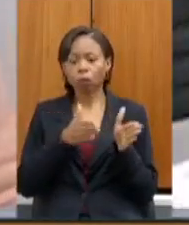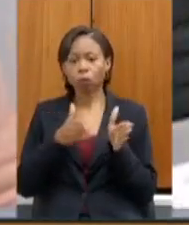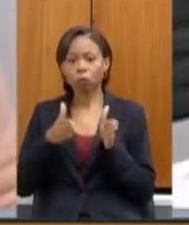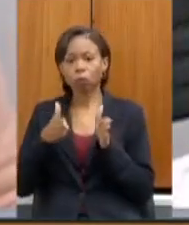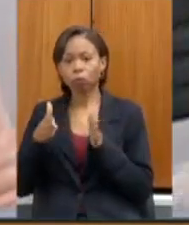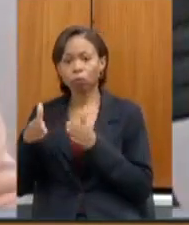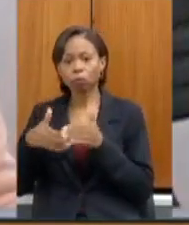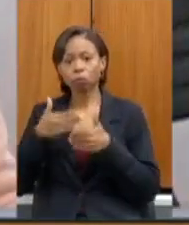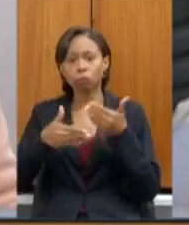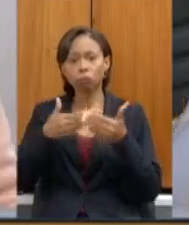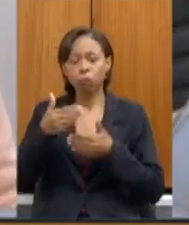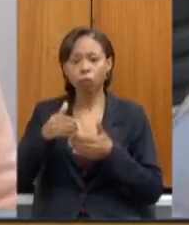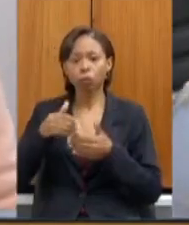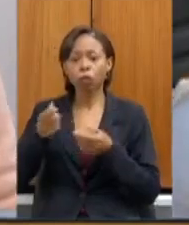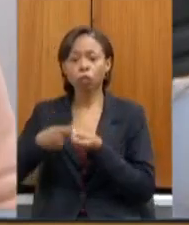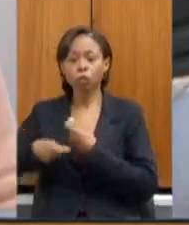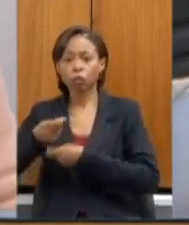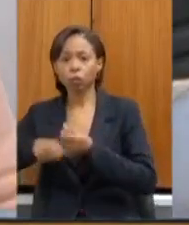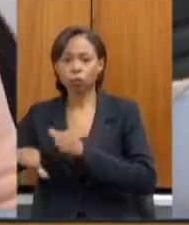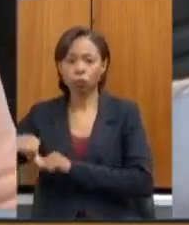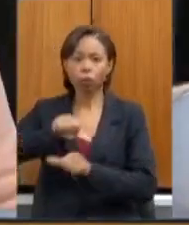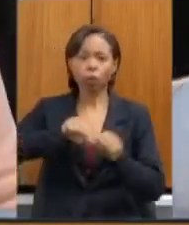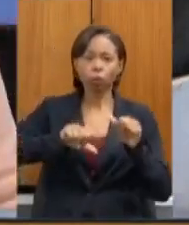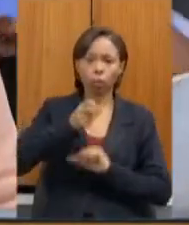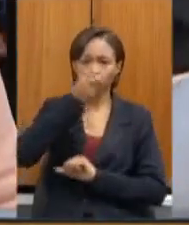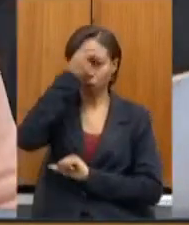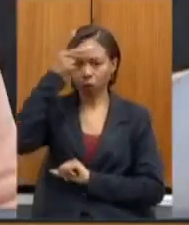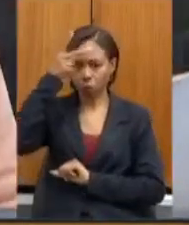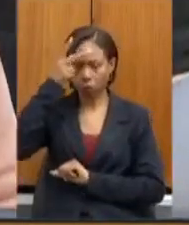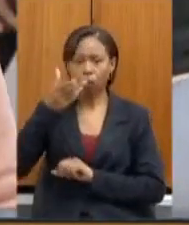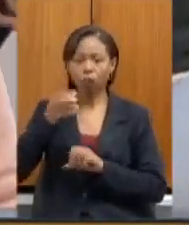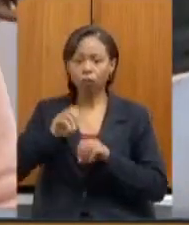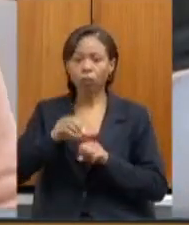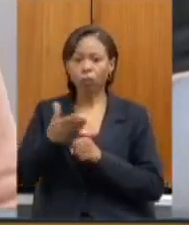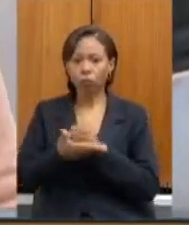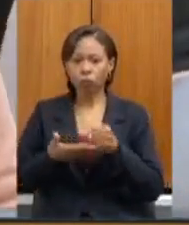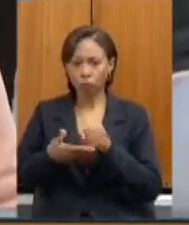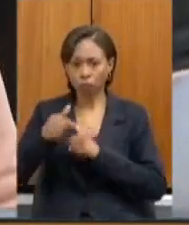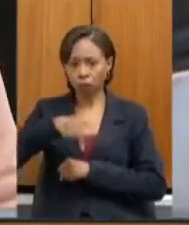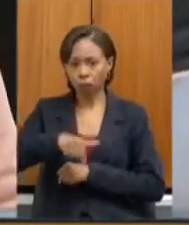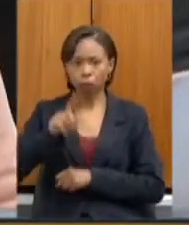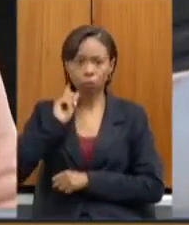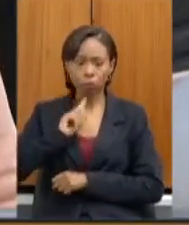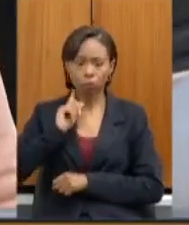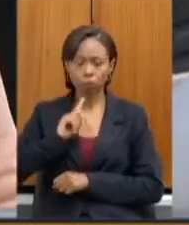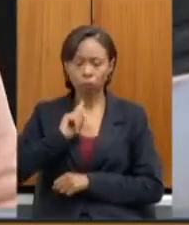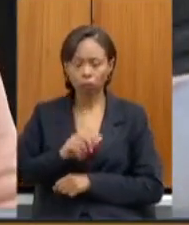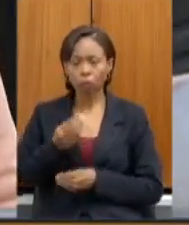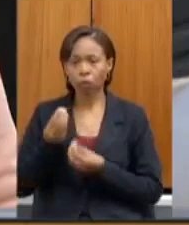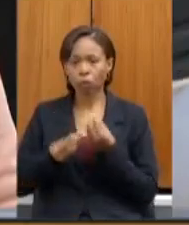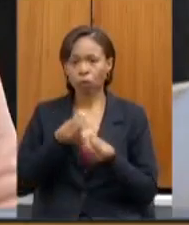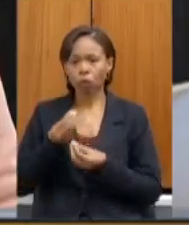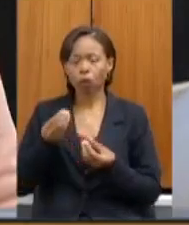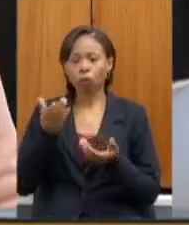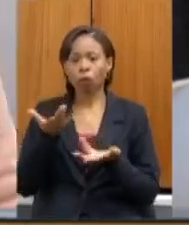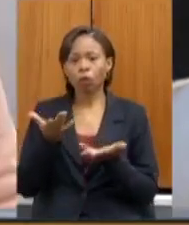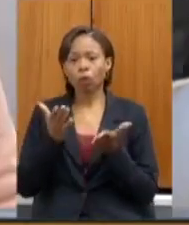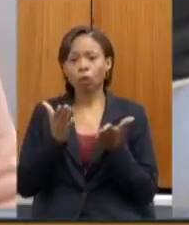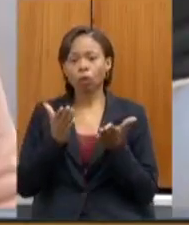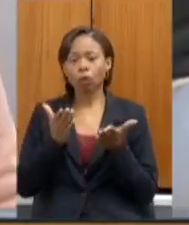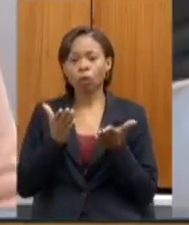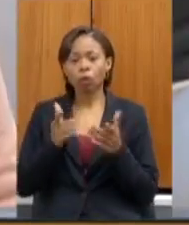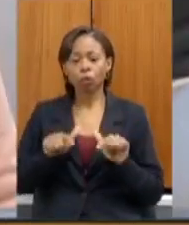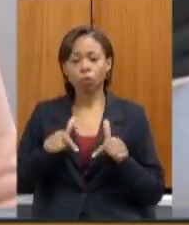de municipalização do ensino fundamental em curso no Estado em relação aos procedimentos adotados pela Secretaria de Estado da